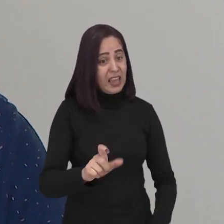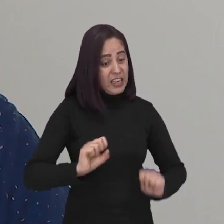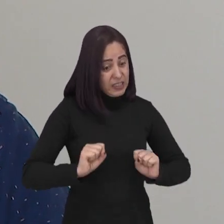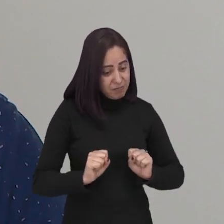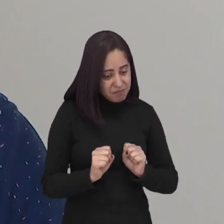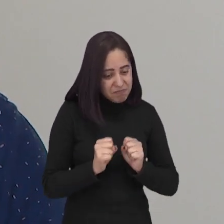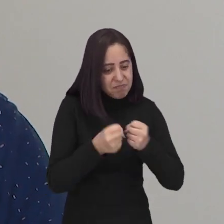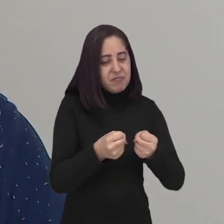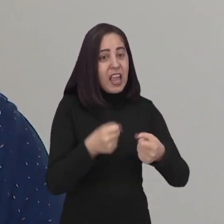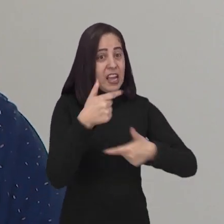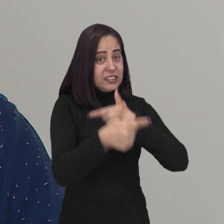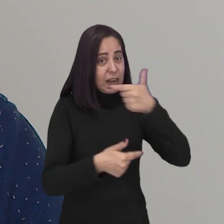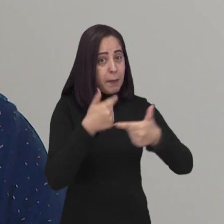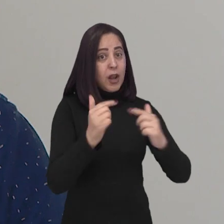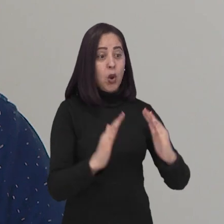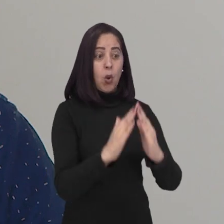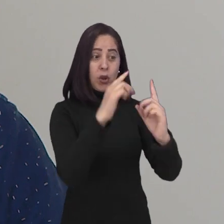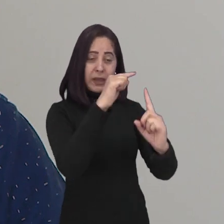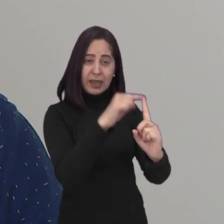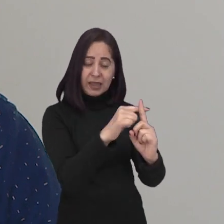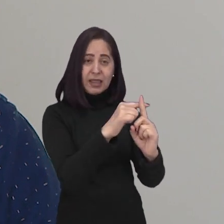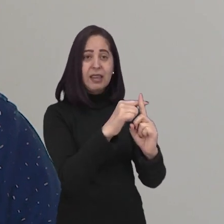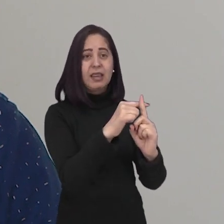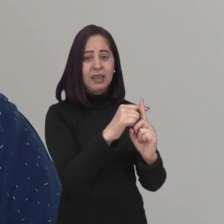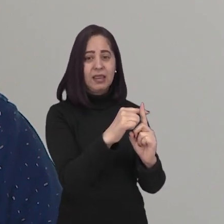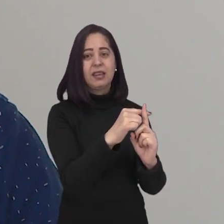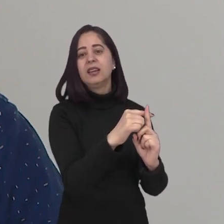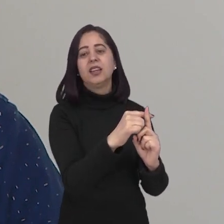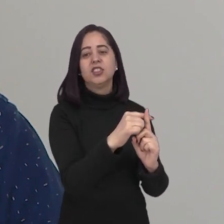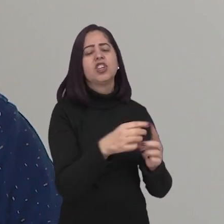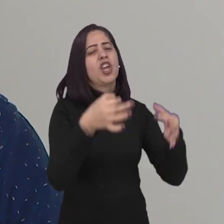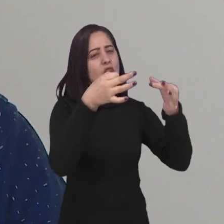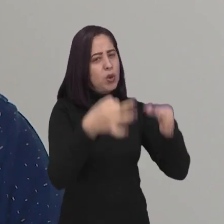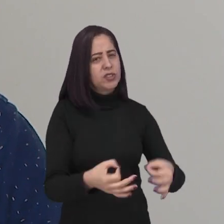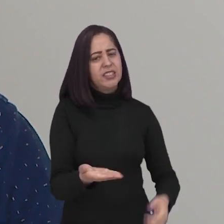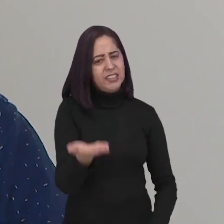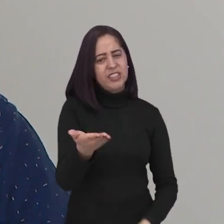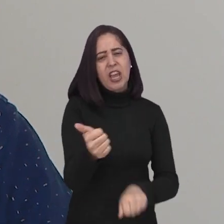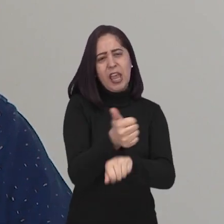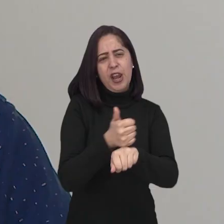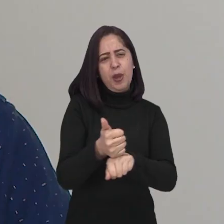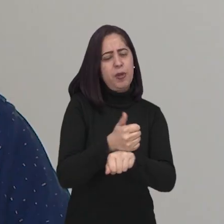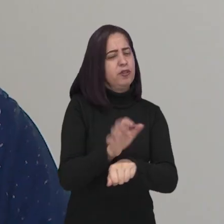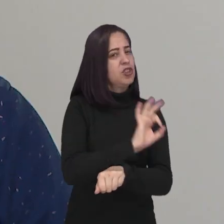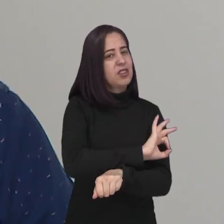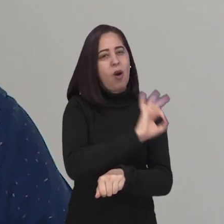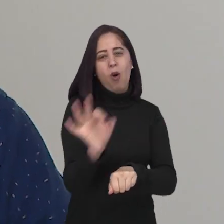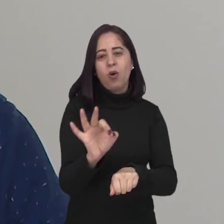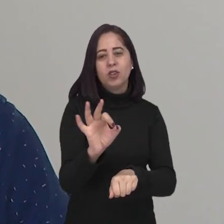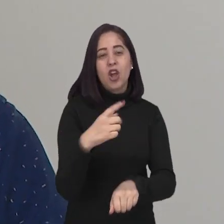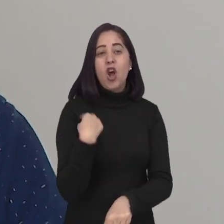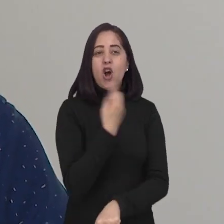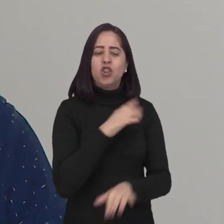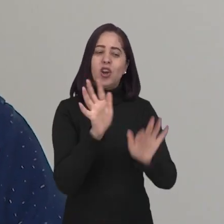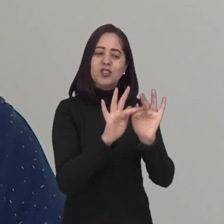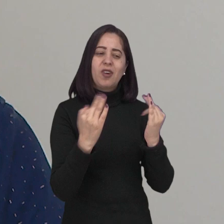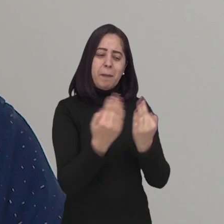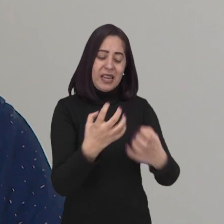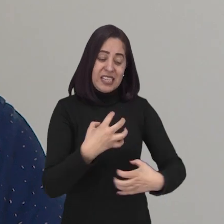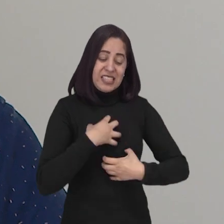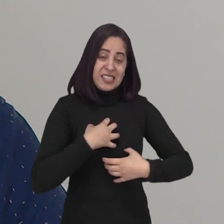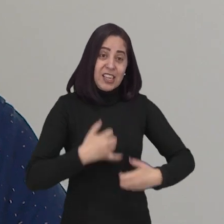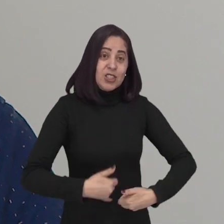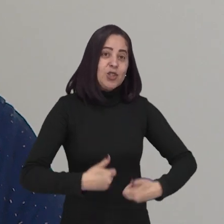igreja, fora da igreja também, como trabalho, como trabalhador, tenho certeza que ele foi um excelente profissional. É um prêmio para ele, seja onde ele